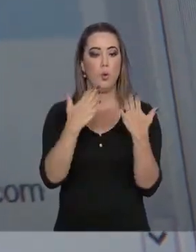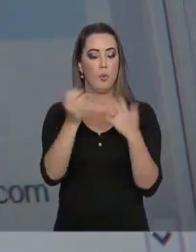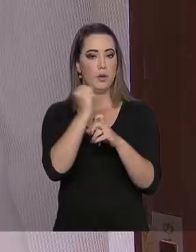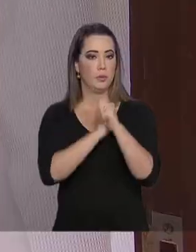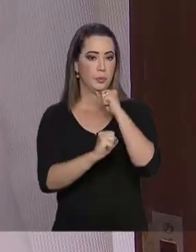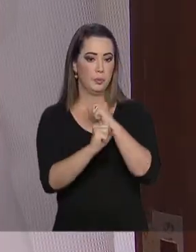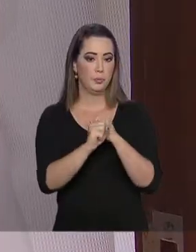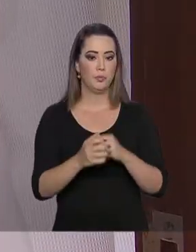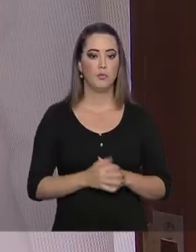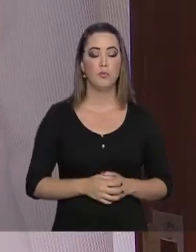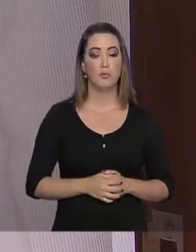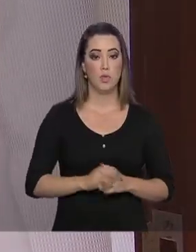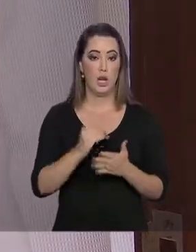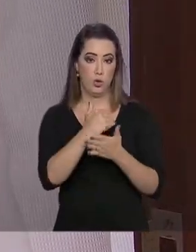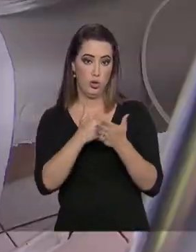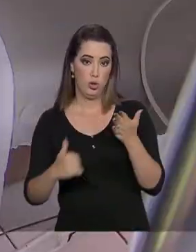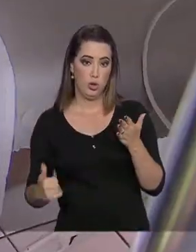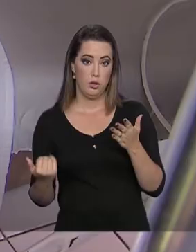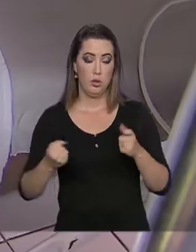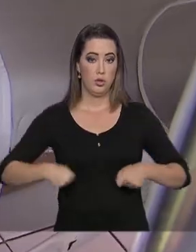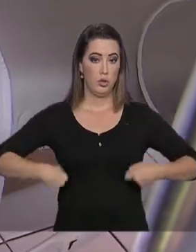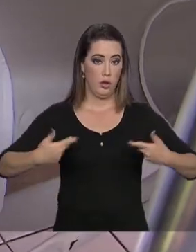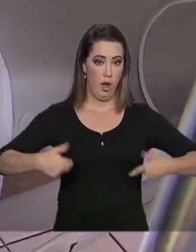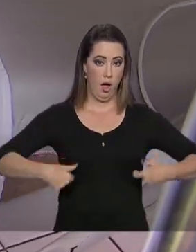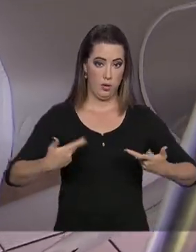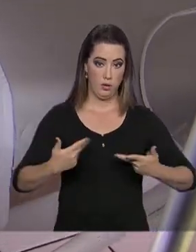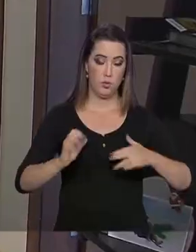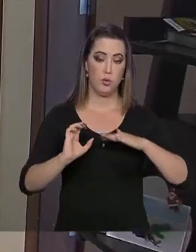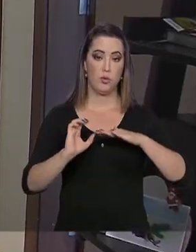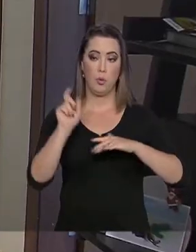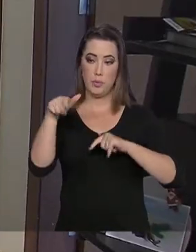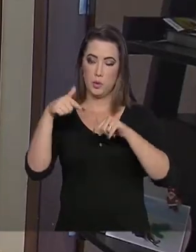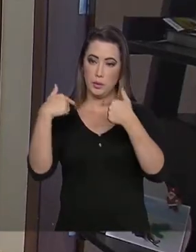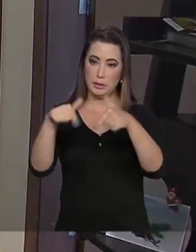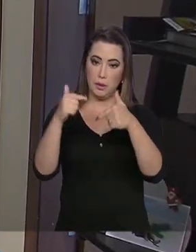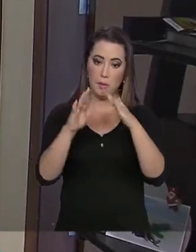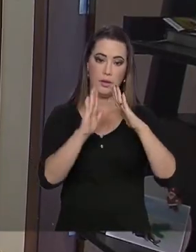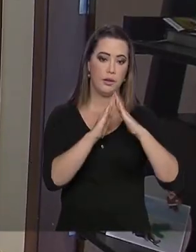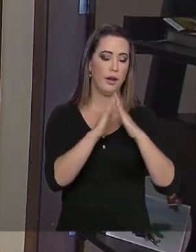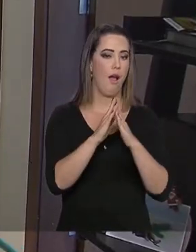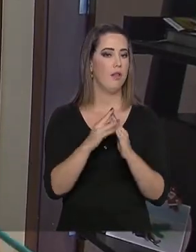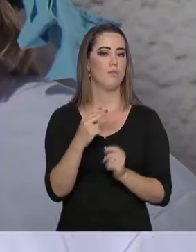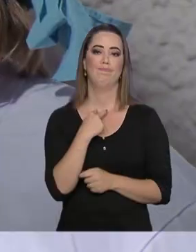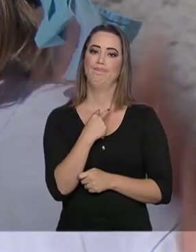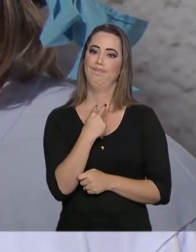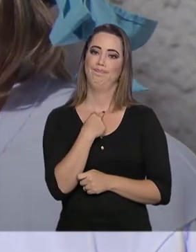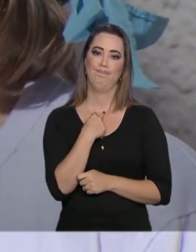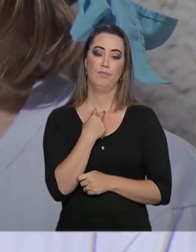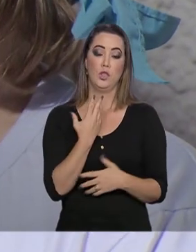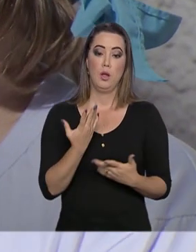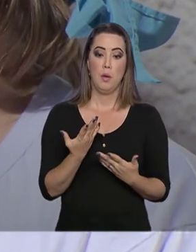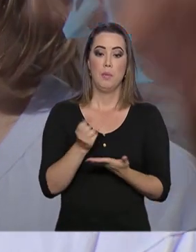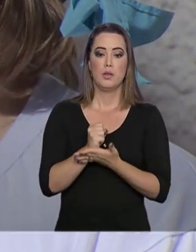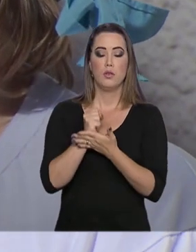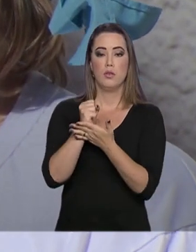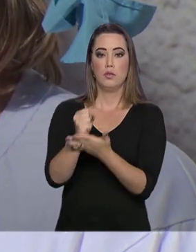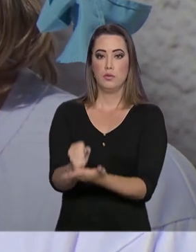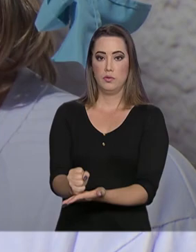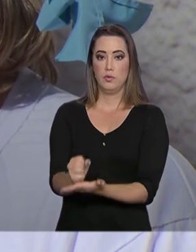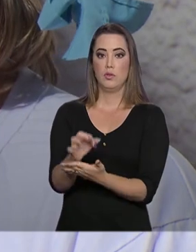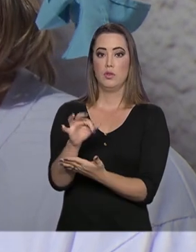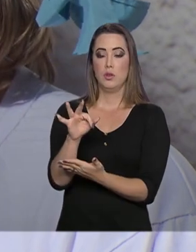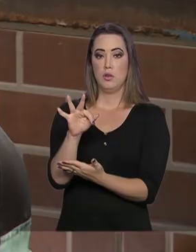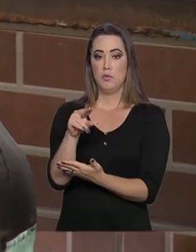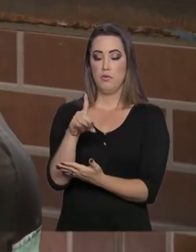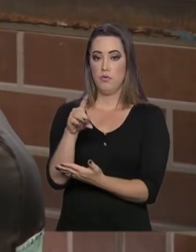passado. A dedução de gastos com empregados domésticos não será mais possível. Já a doação para fundos